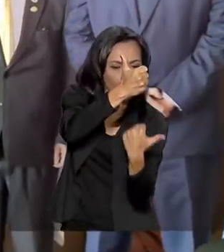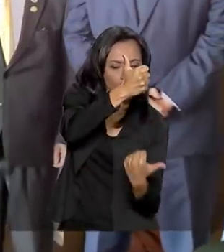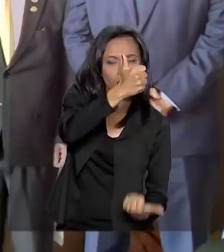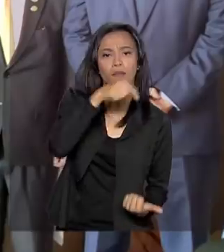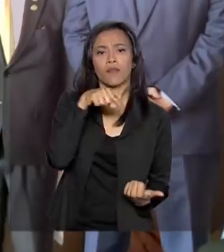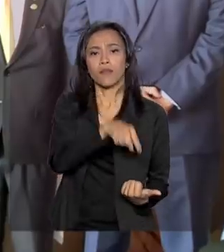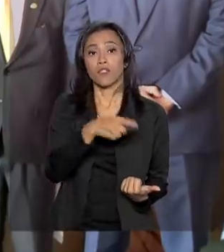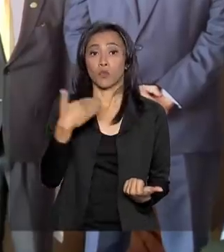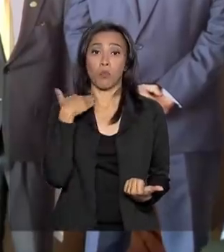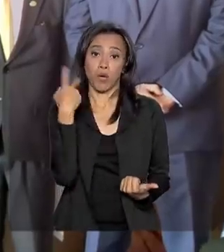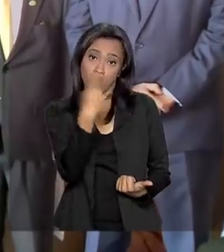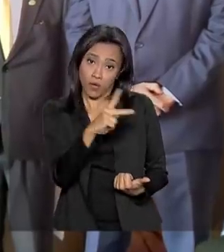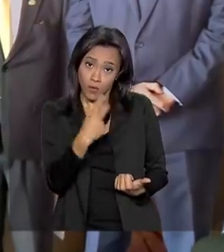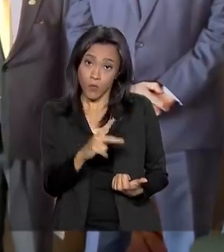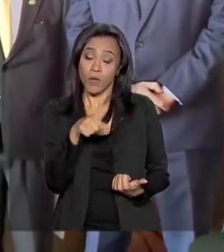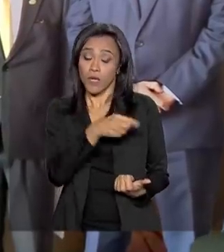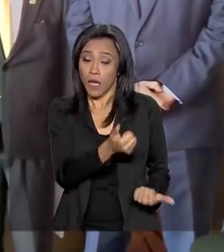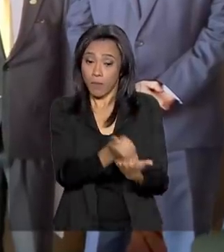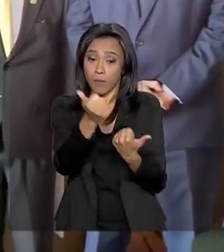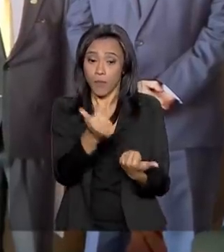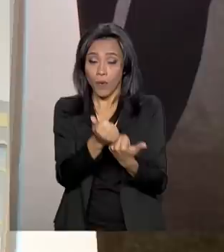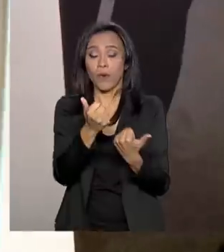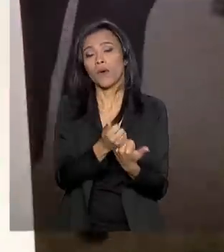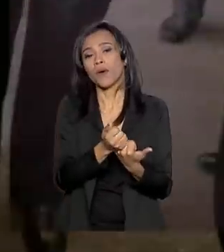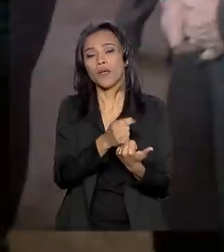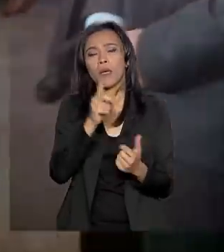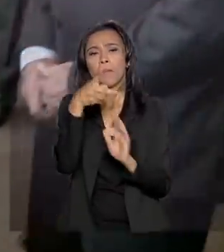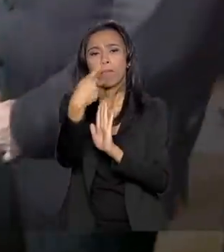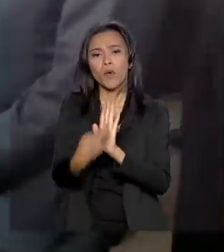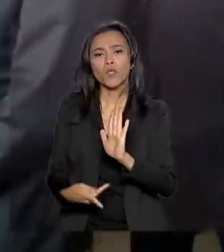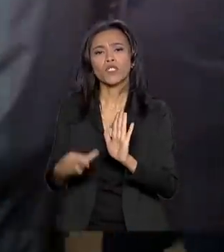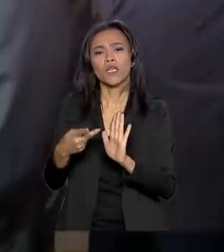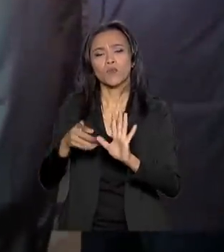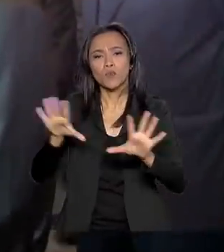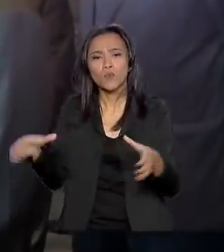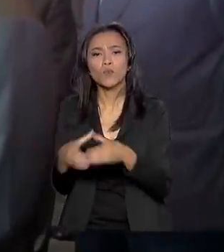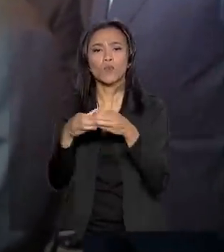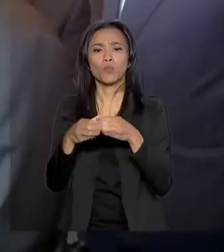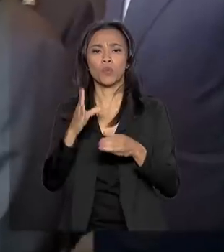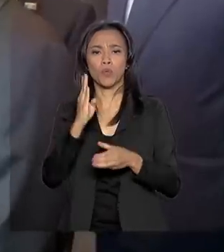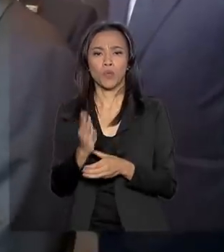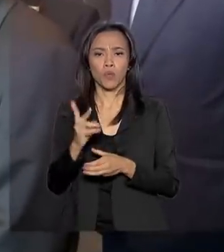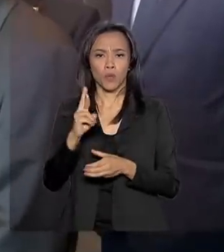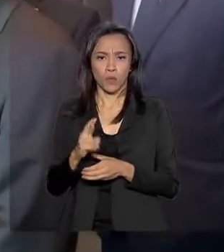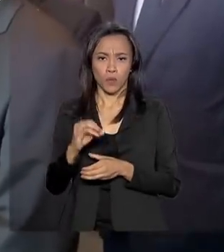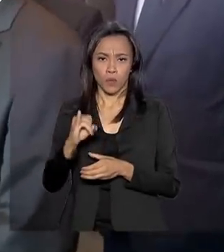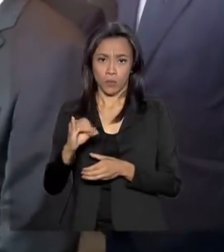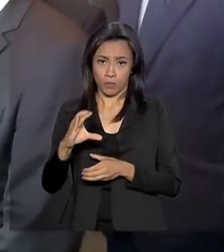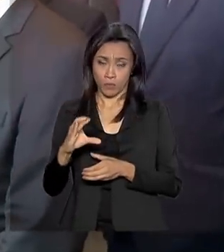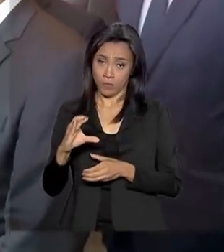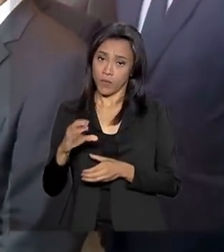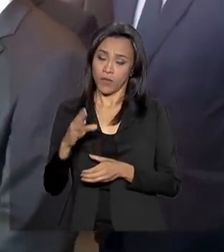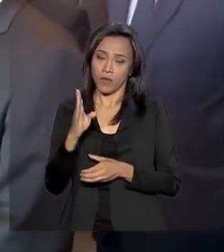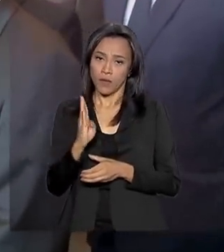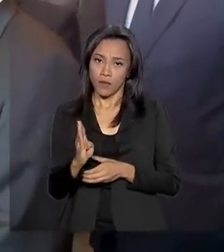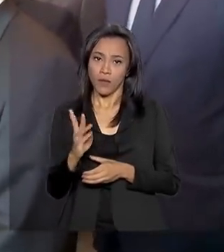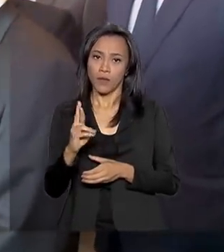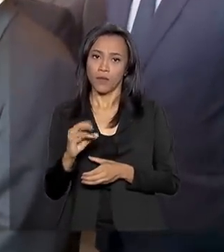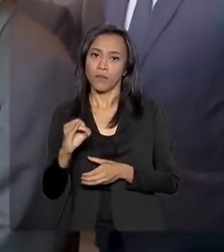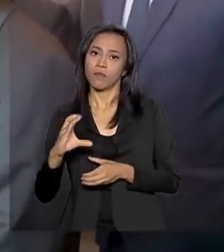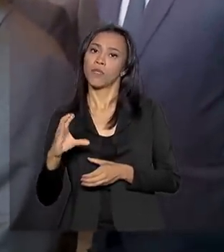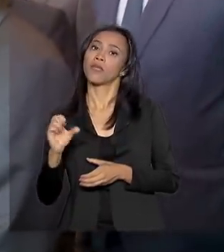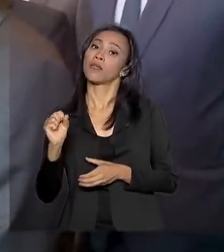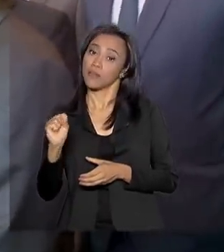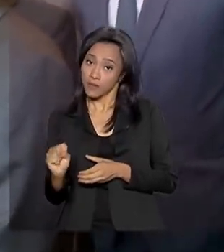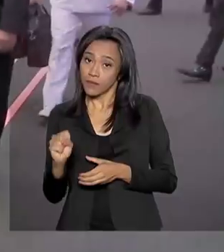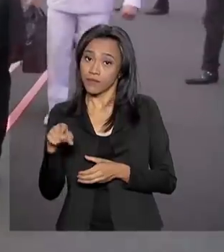projetos de infraestrutura e desenvolvimento sustentável nos países do BRICS, bloco que reúne Brasil, Rússia, Índia, China